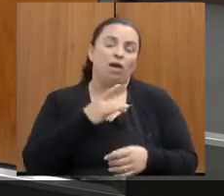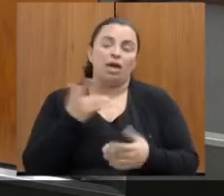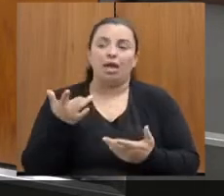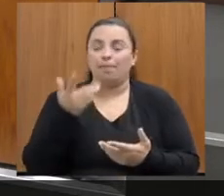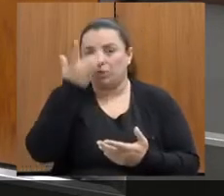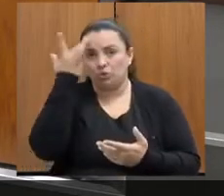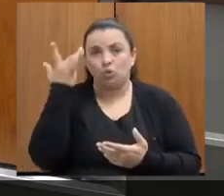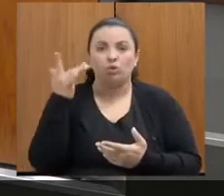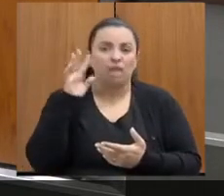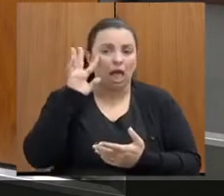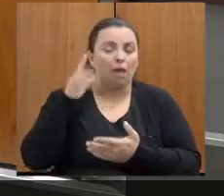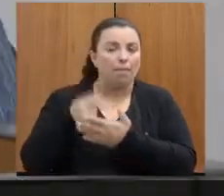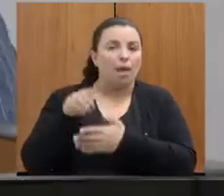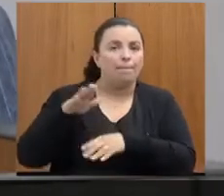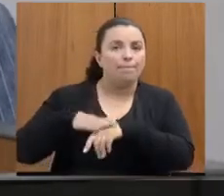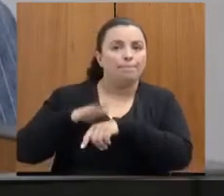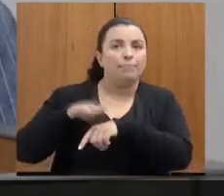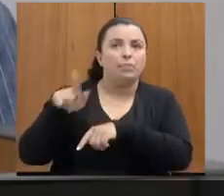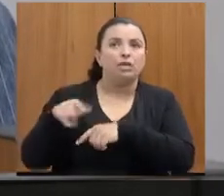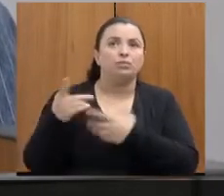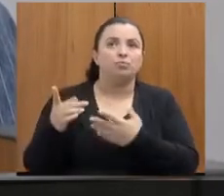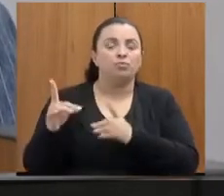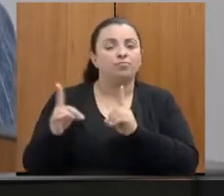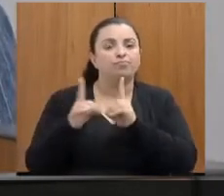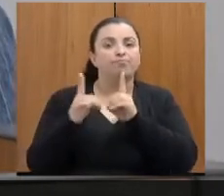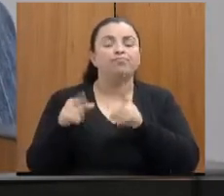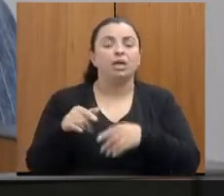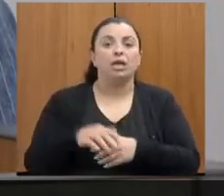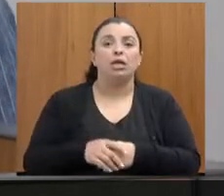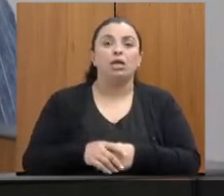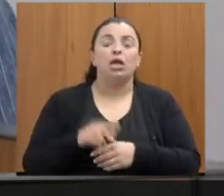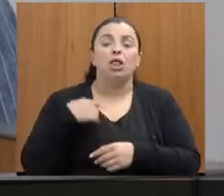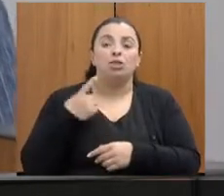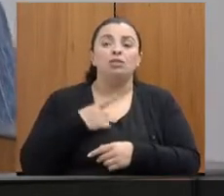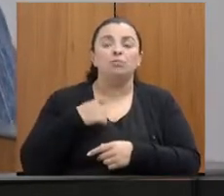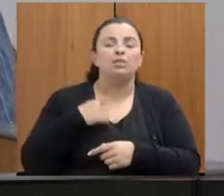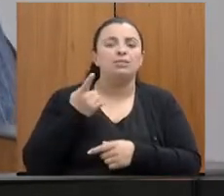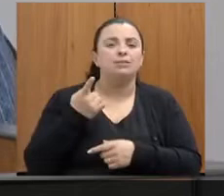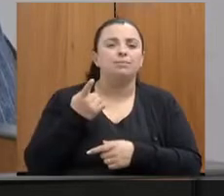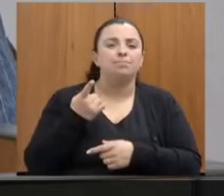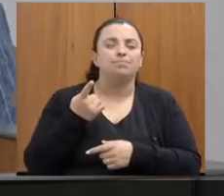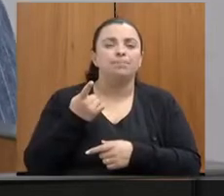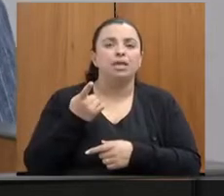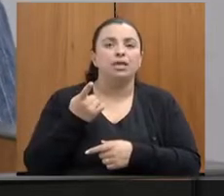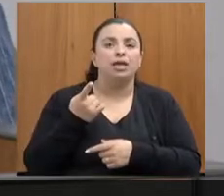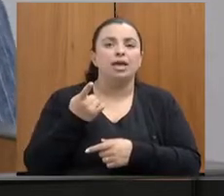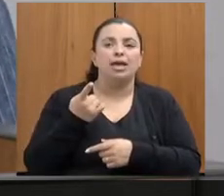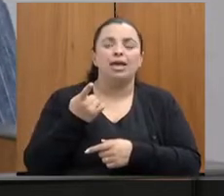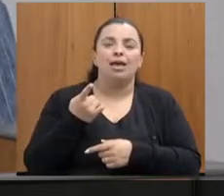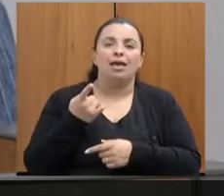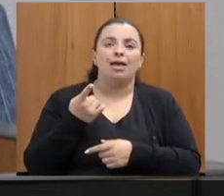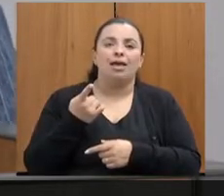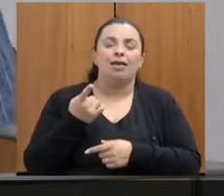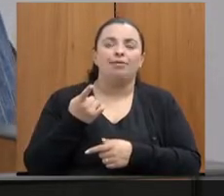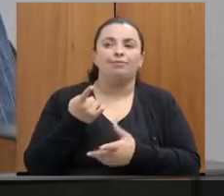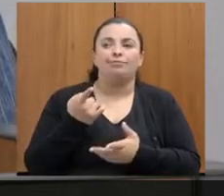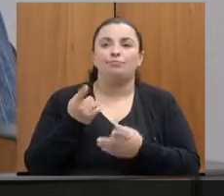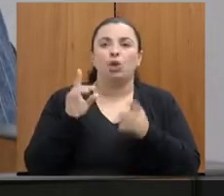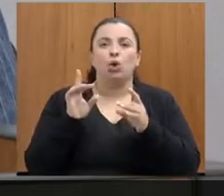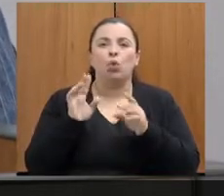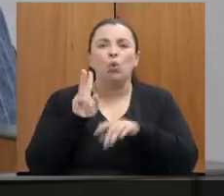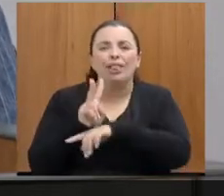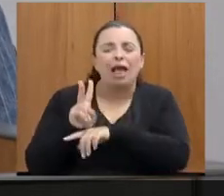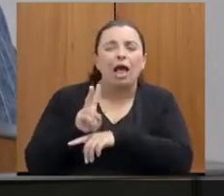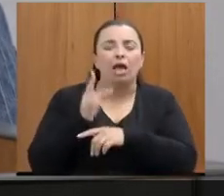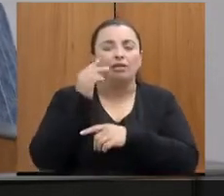atendidas no mesmo dia. Porque a gente tem esse cuidado, são pessoas que moram longe, de baixa renda e muitas vezes